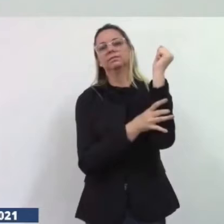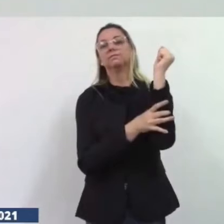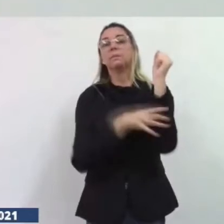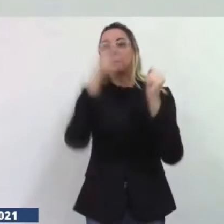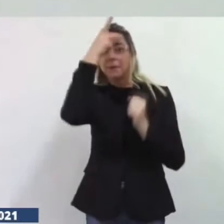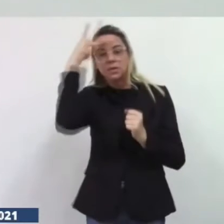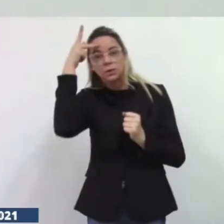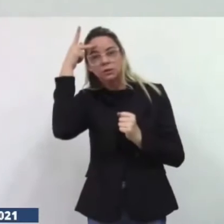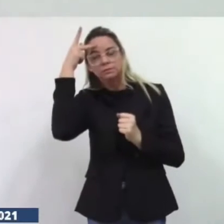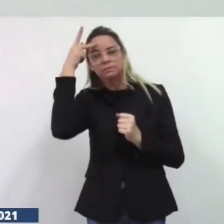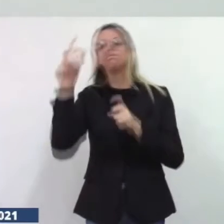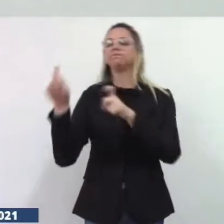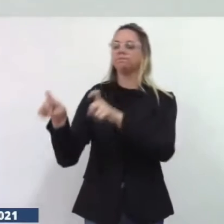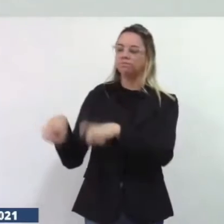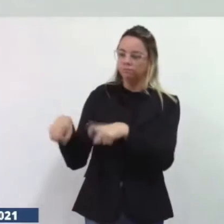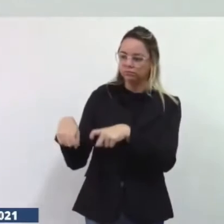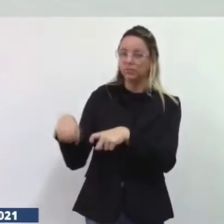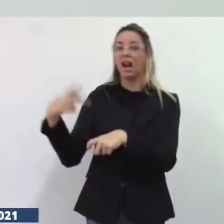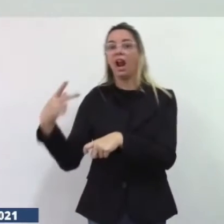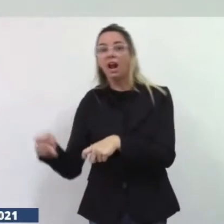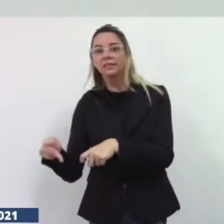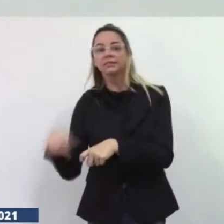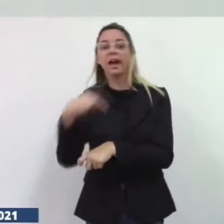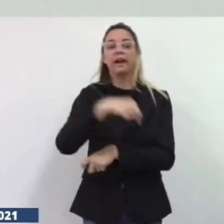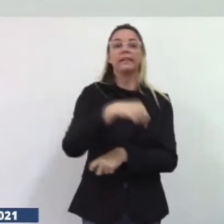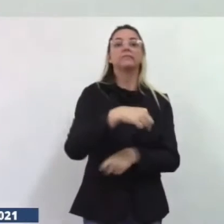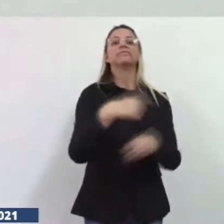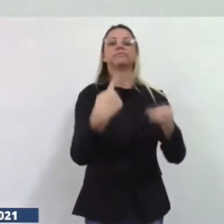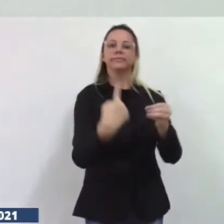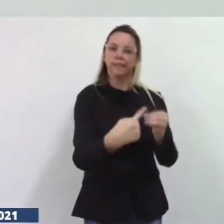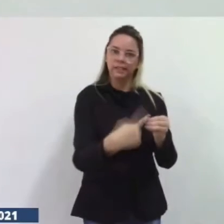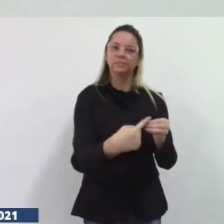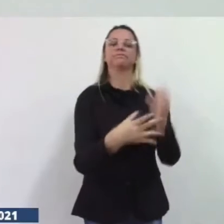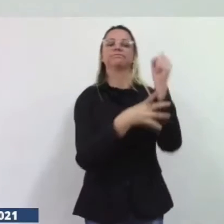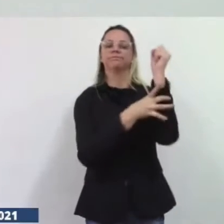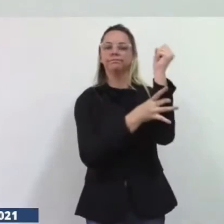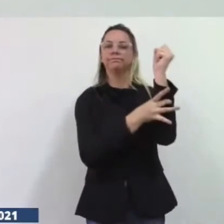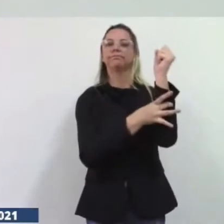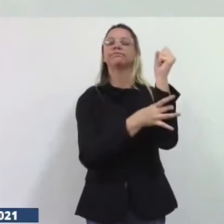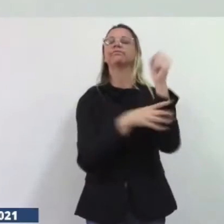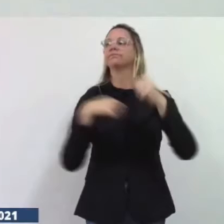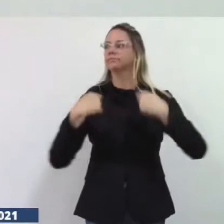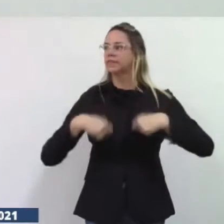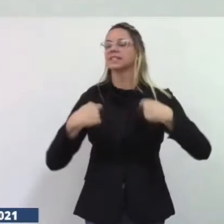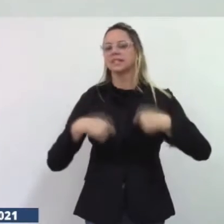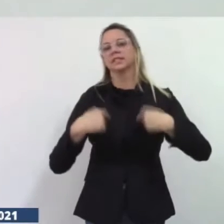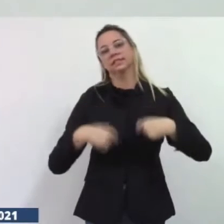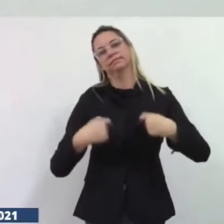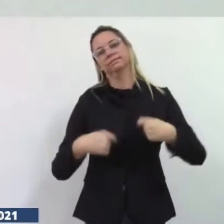na nos bairros ter mais segurança nós da oposição